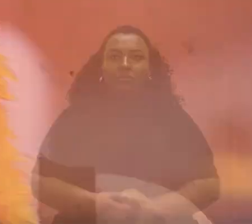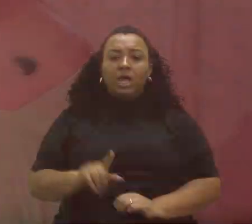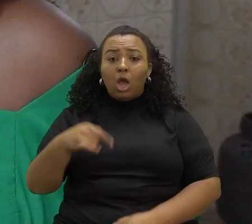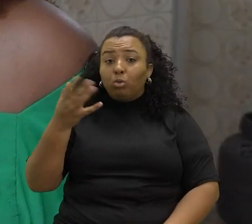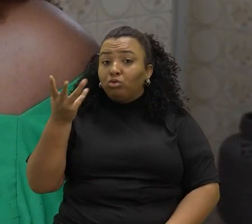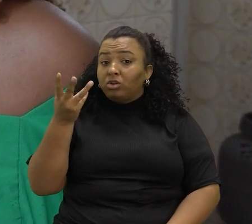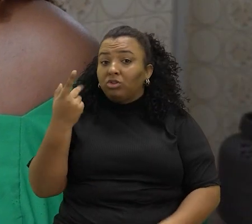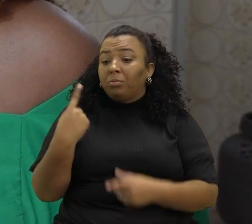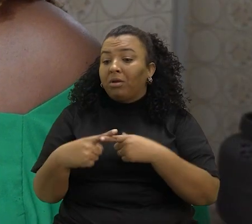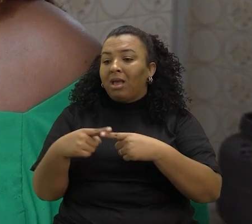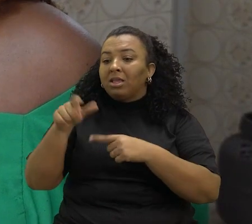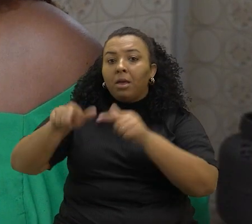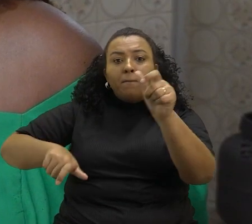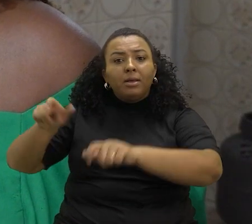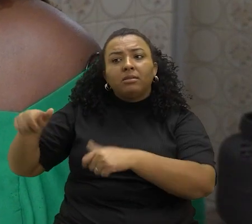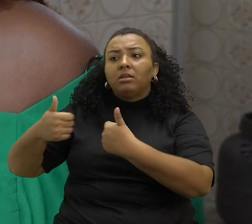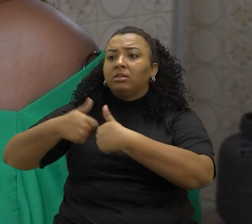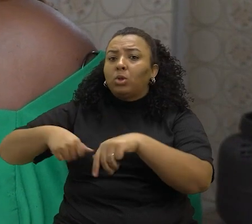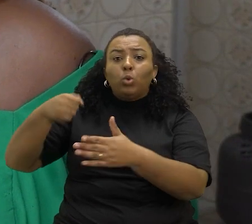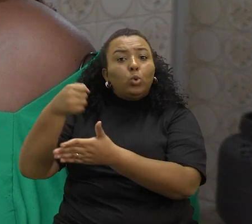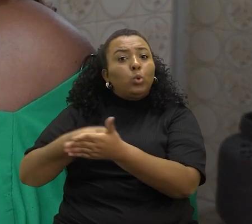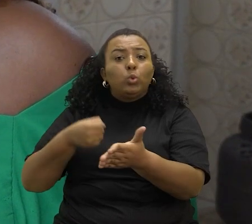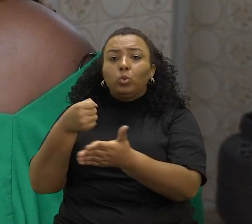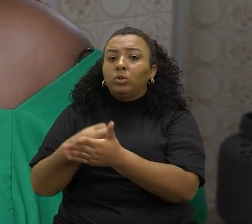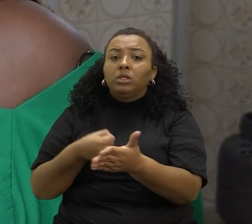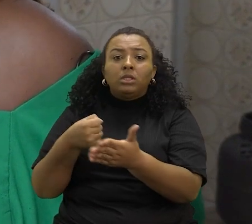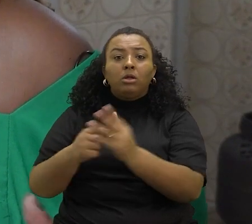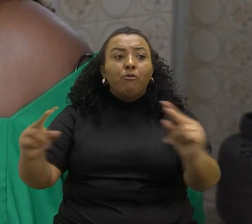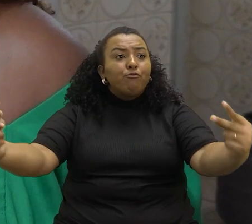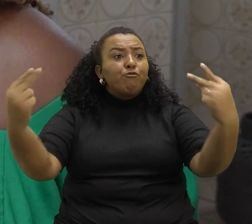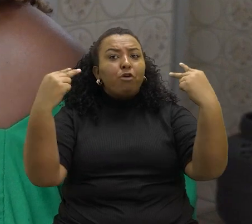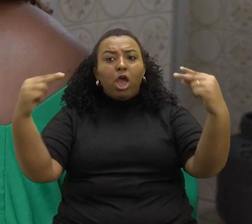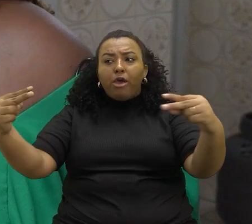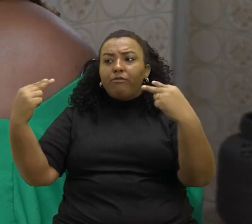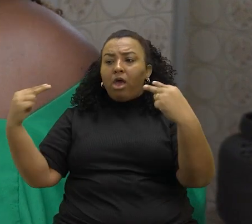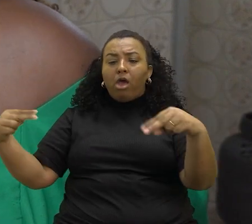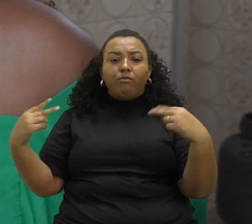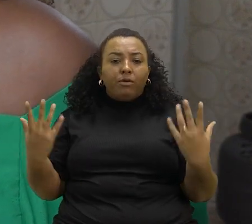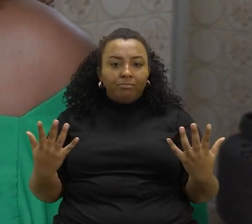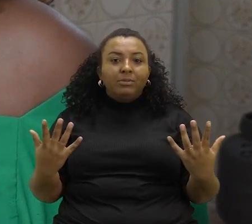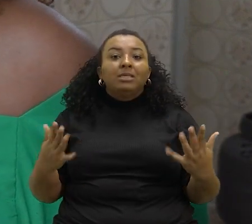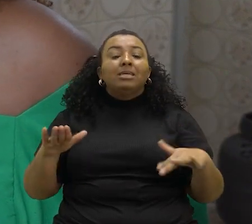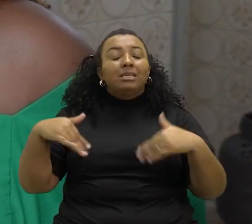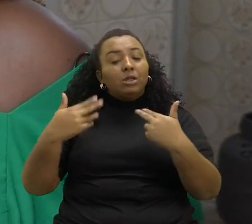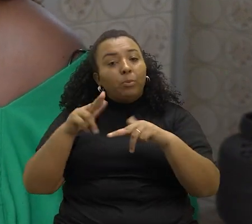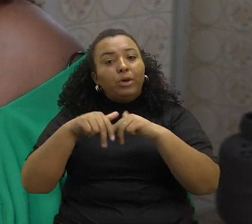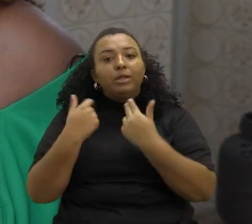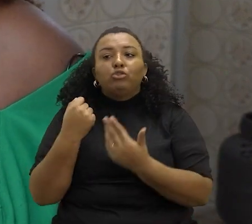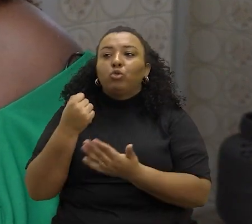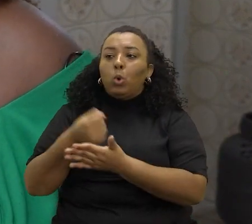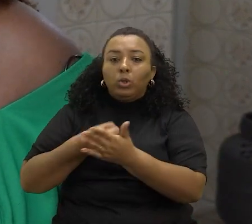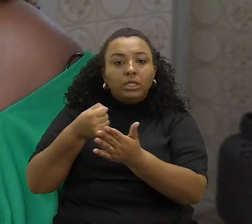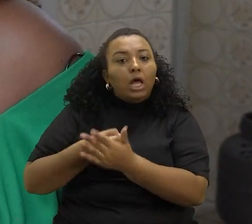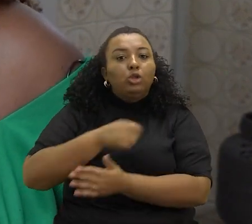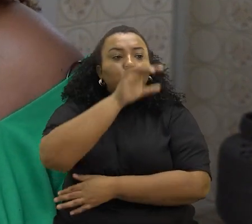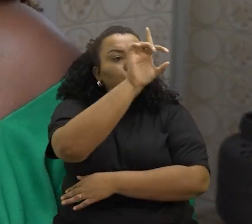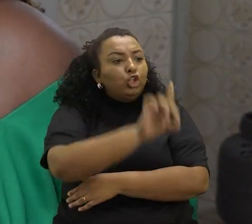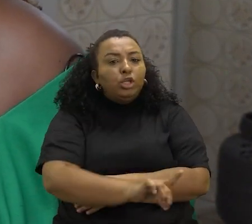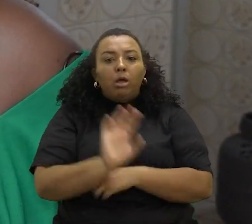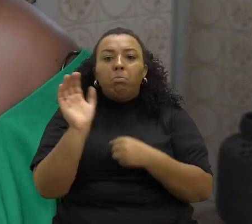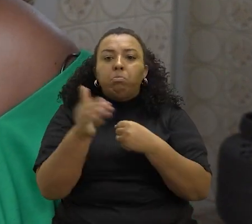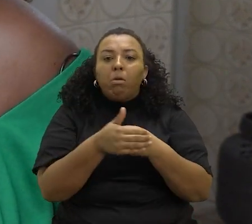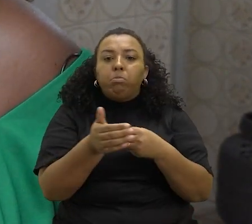É urgente porque essas pessoas estão reivindicando serem vistas, que elas foram invisibilizadas, estão reivindicando